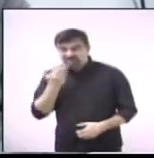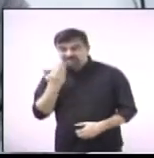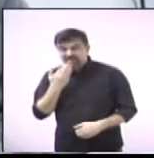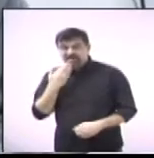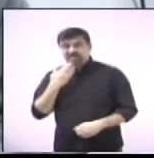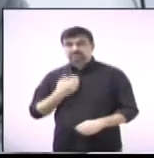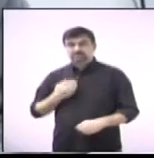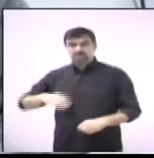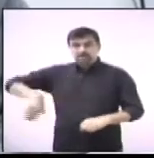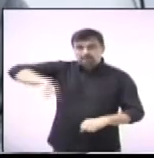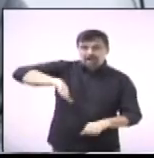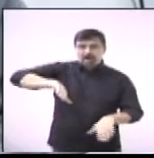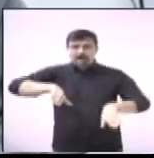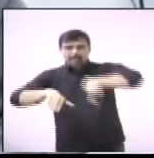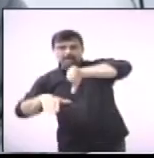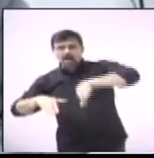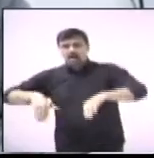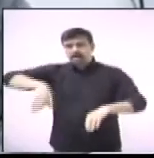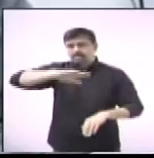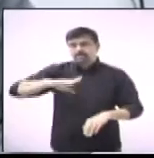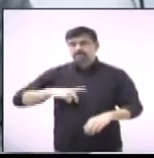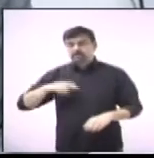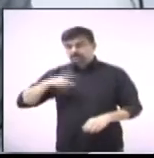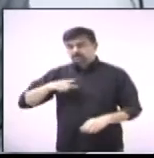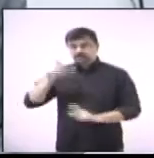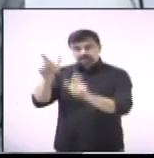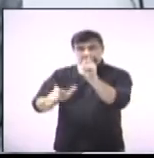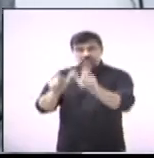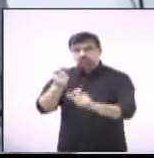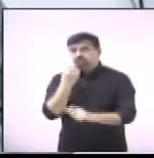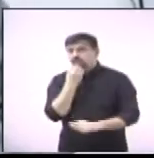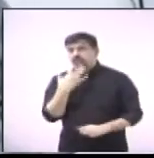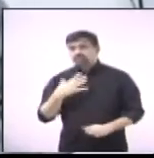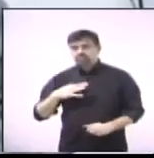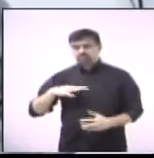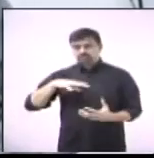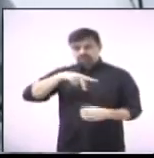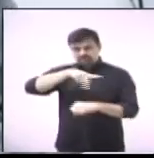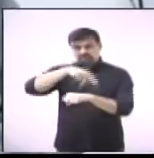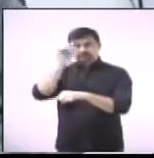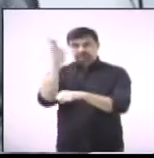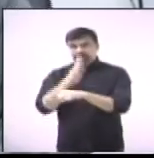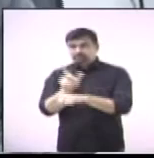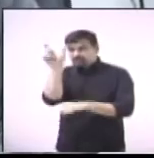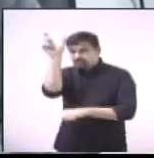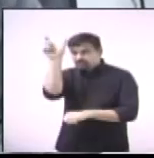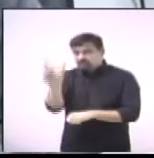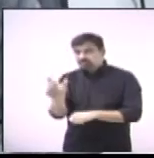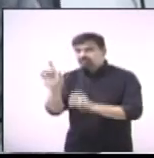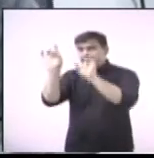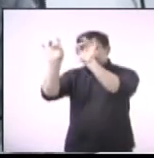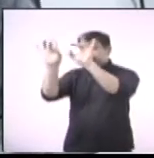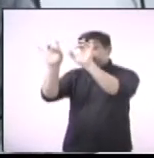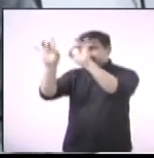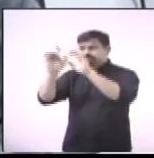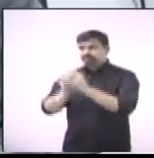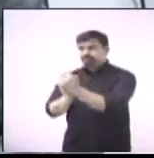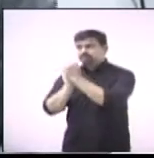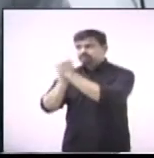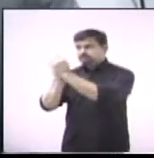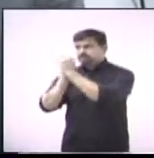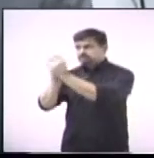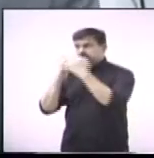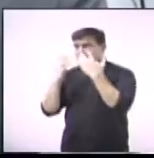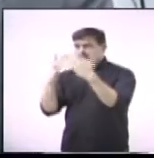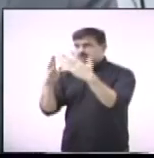-jitsu, porque tem muita gente boa no país. Então, se você está se destacando, com certeza você é um atleta especial. Parabéns.